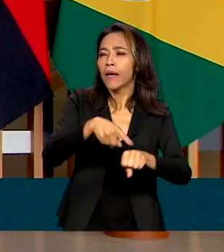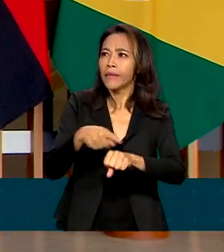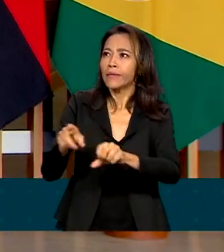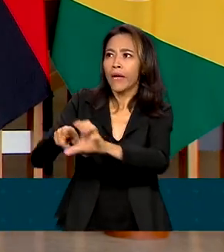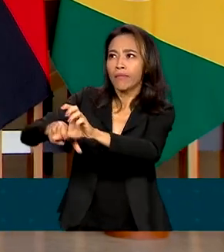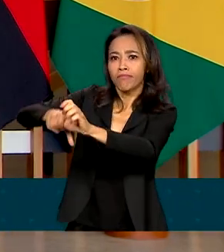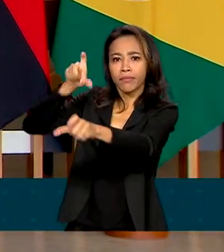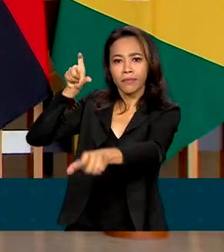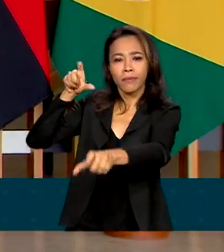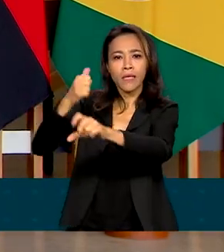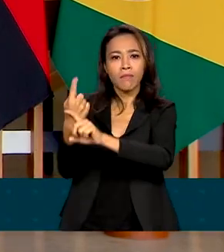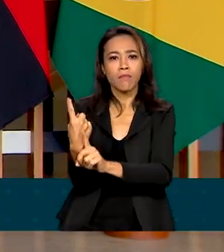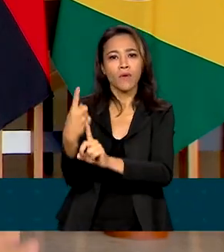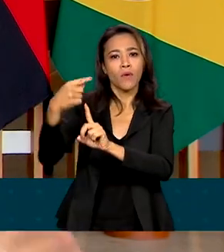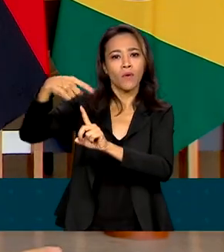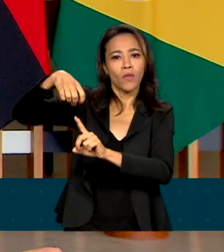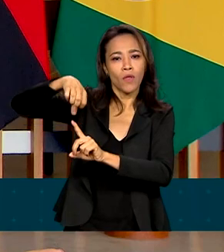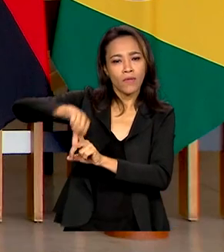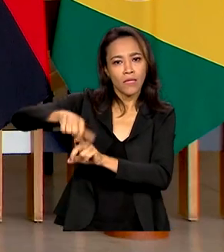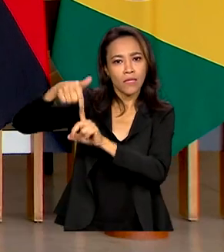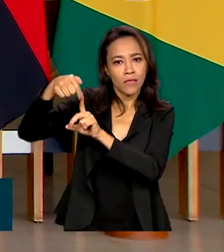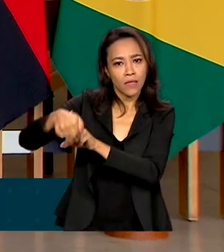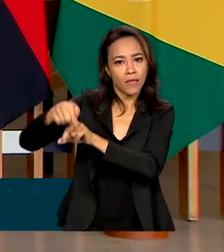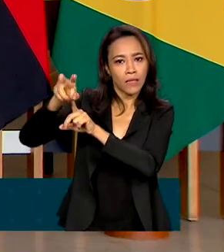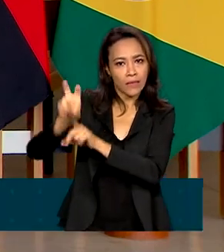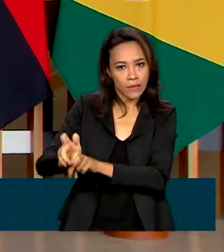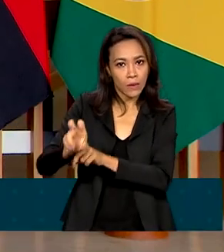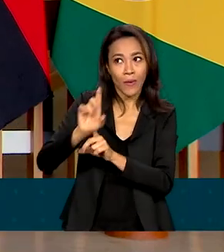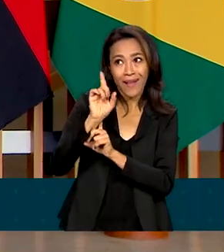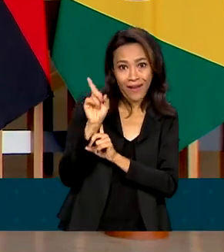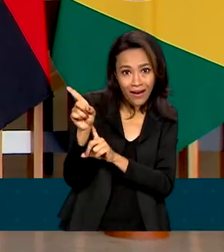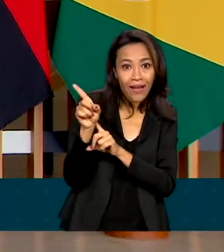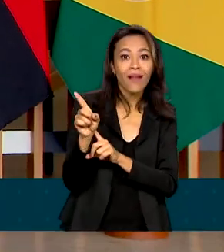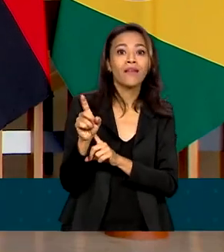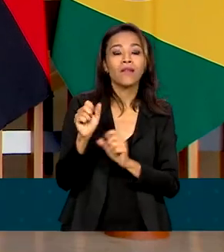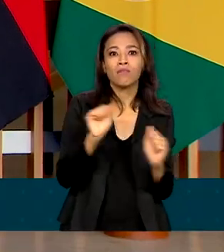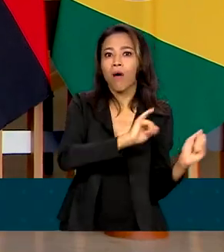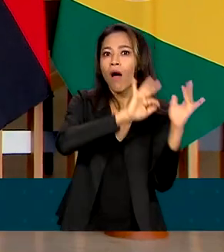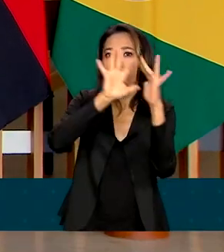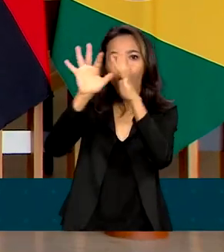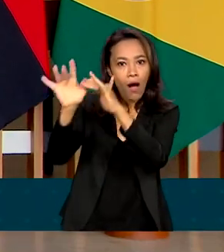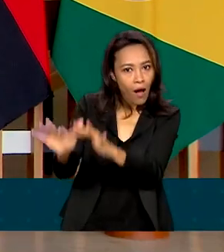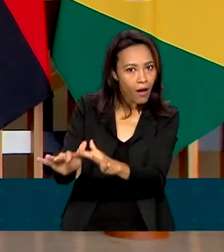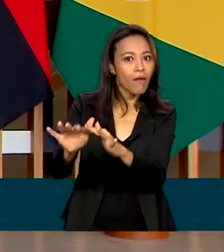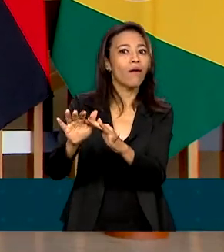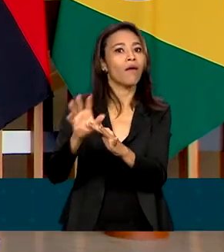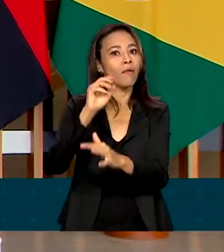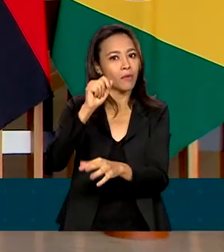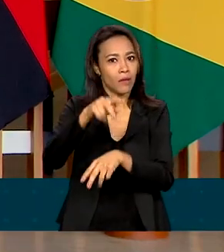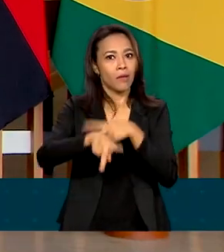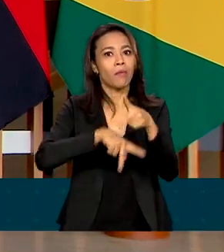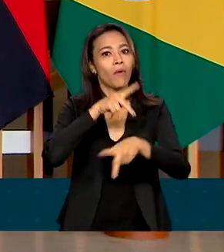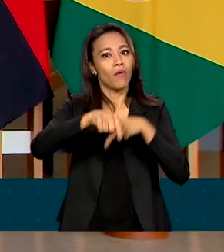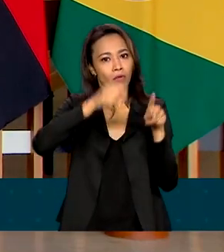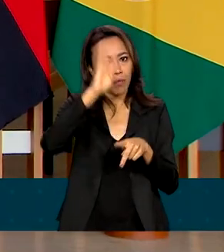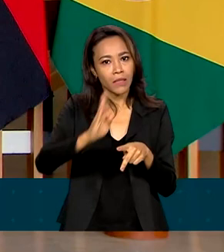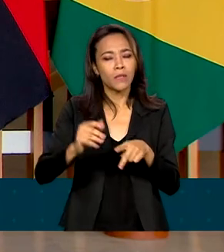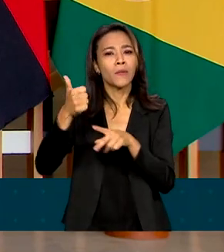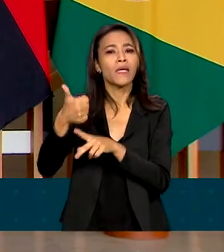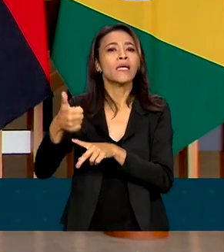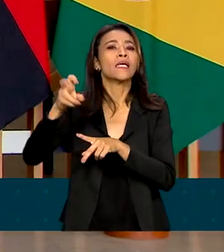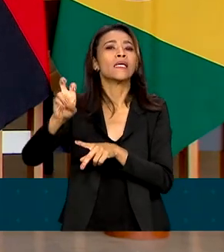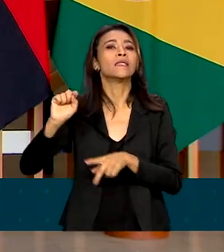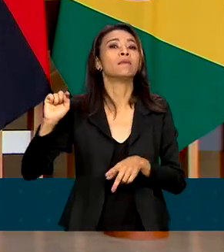1975. Lá, vive a maior comunidade brasileira no continente africano, com cerca de 15 mil